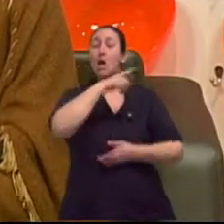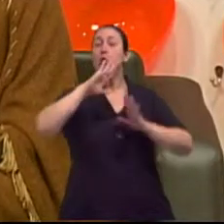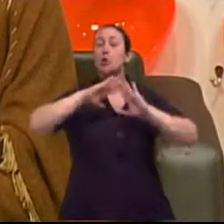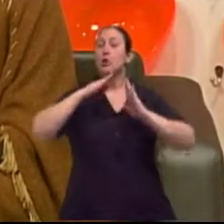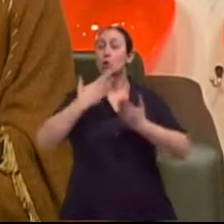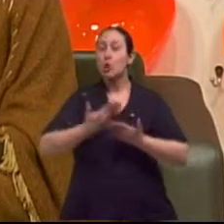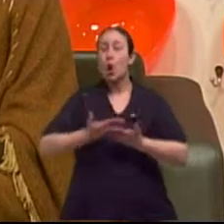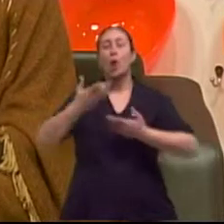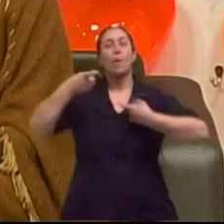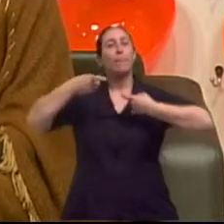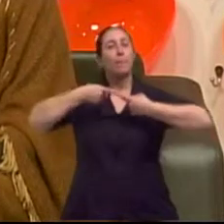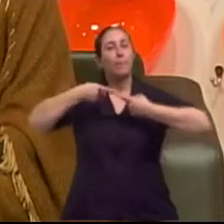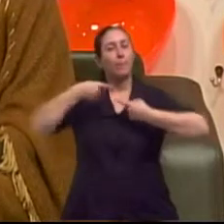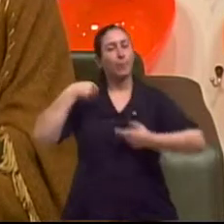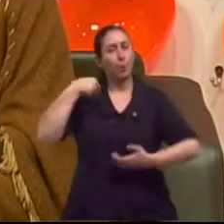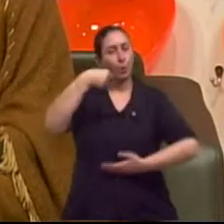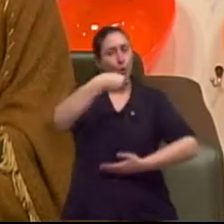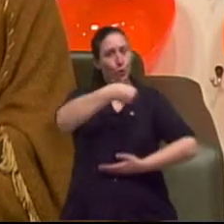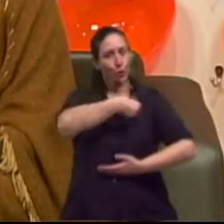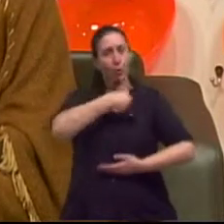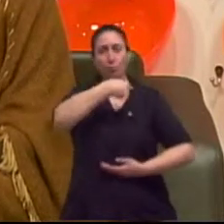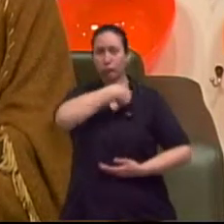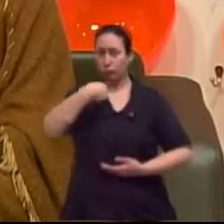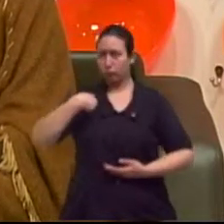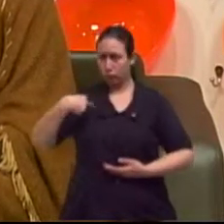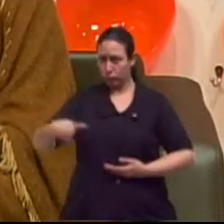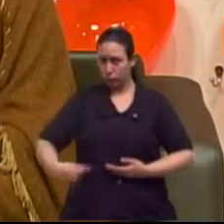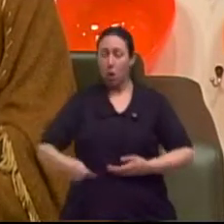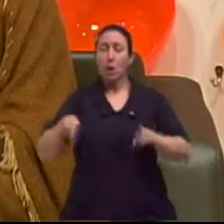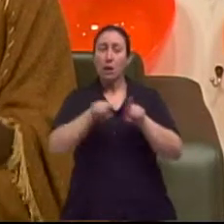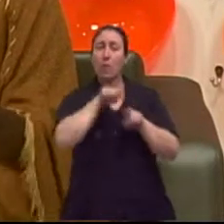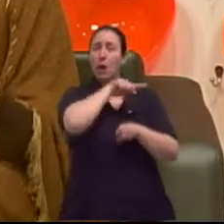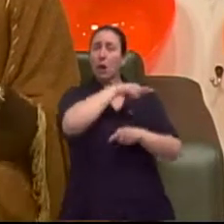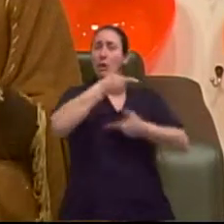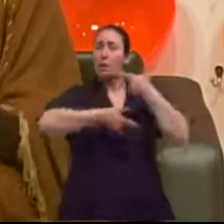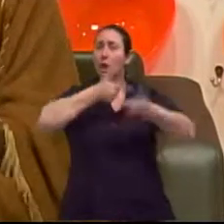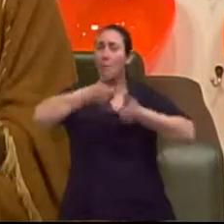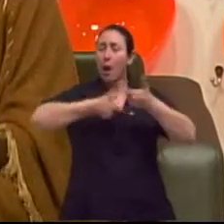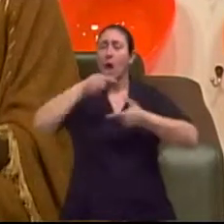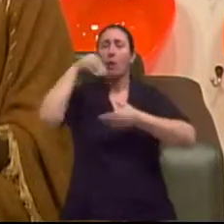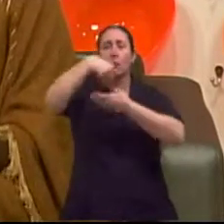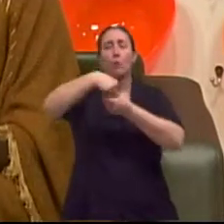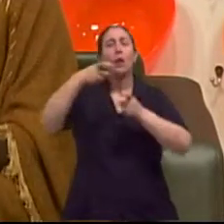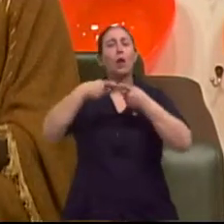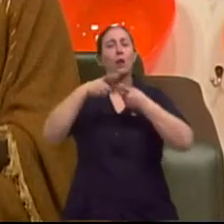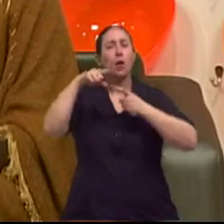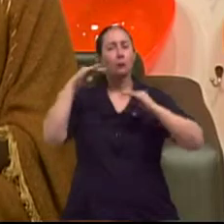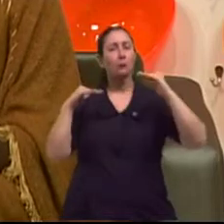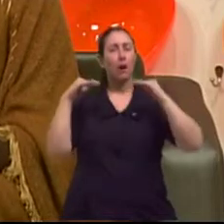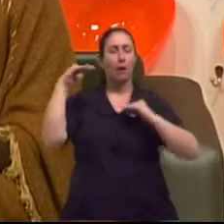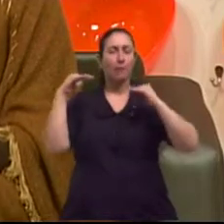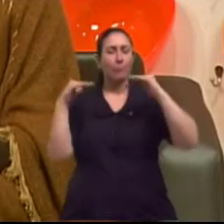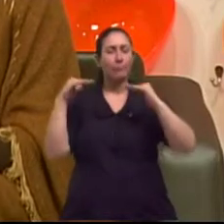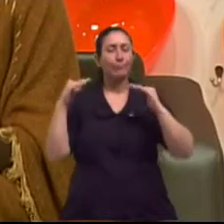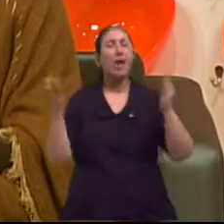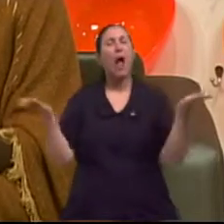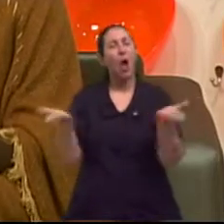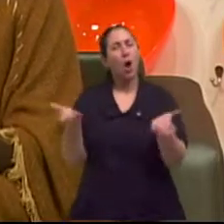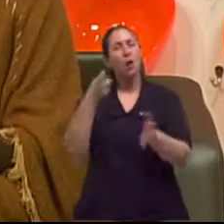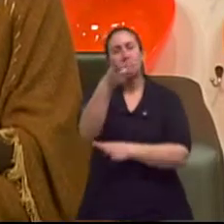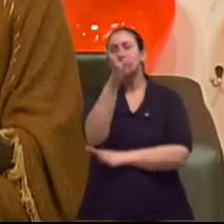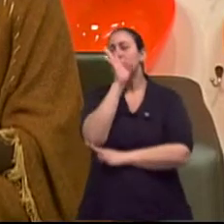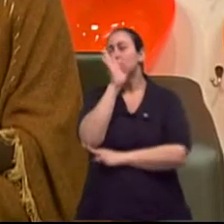e também pela Escola de Alquimia Joela Aleixo, Alma e Equilíbrio. Mas agora nós vamos conhecer a história do Marcos Dias,